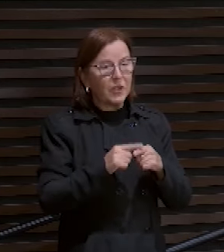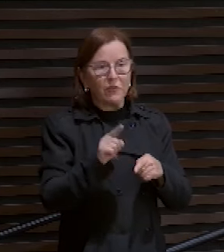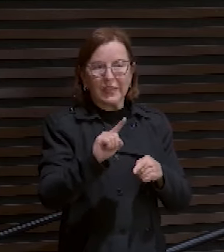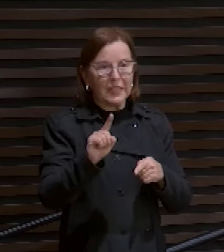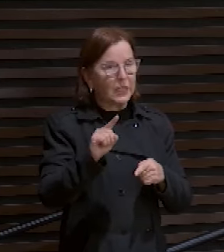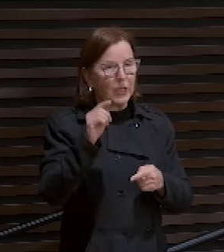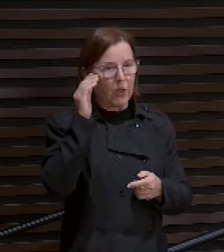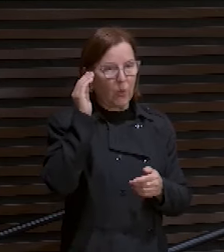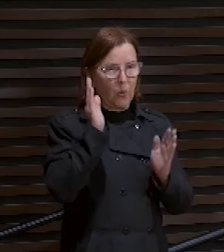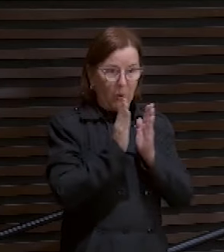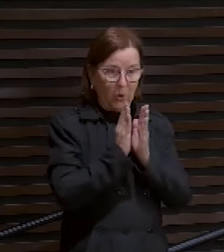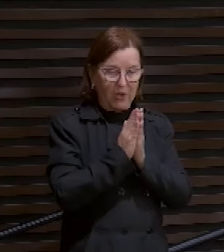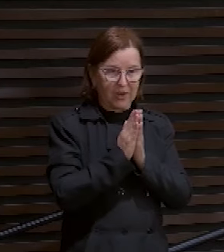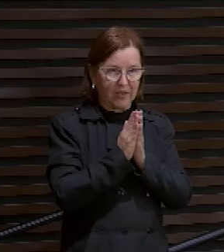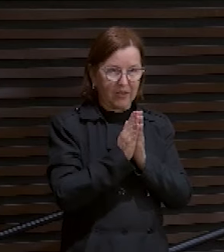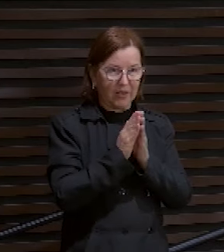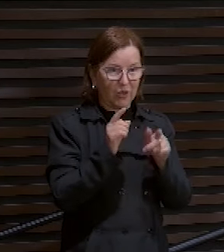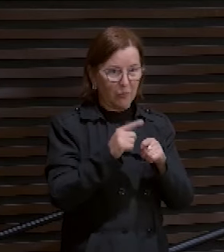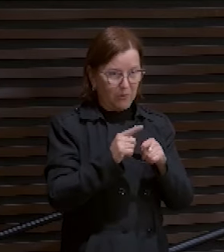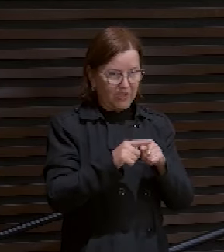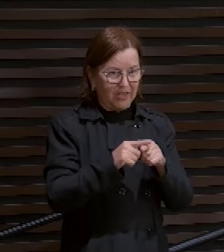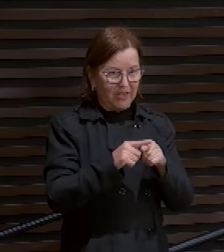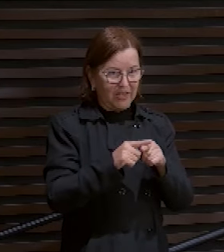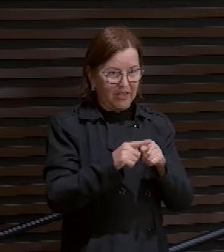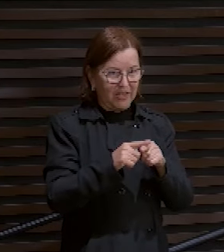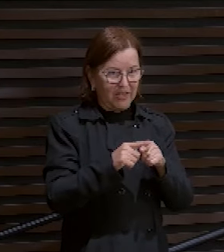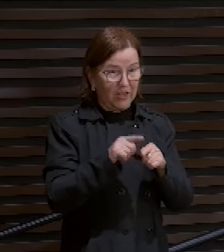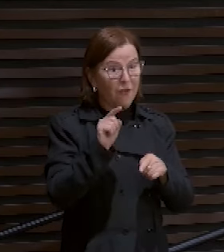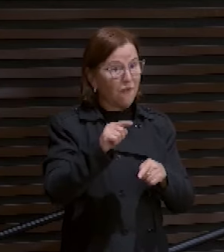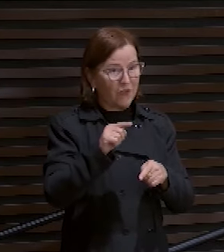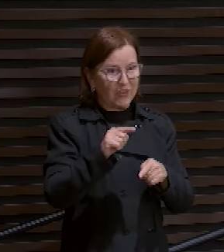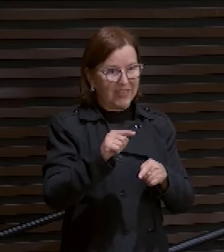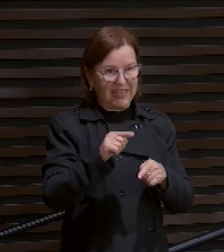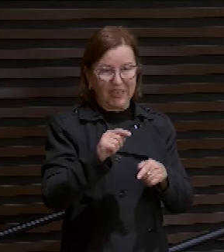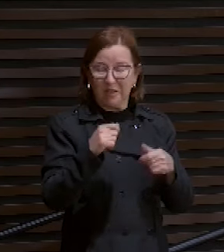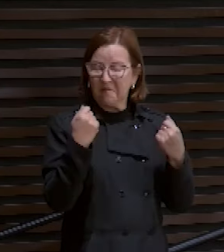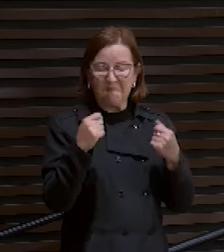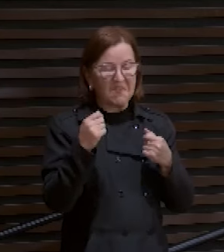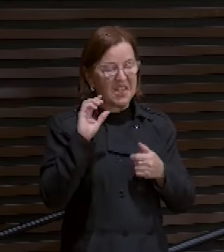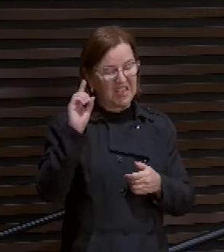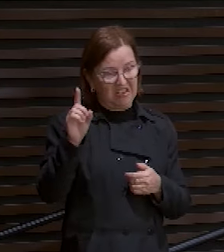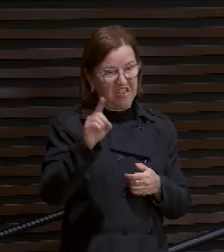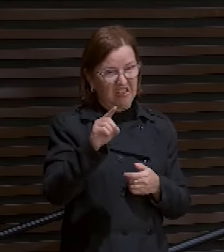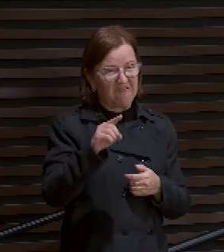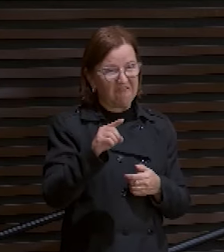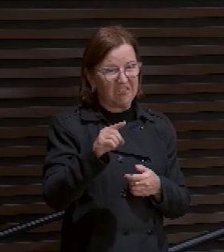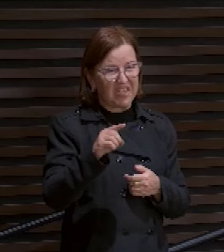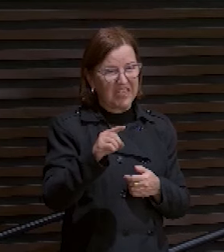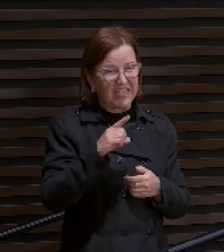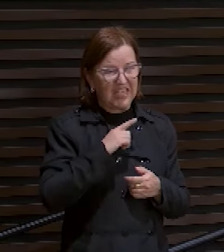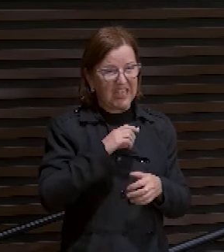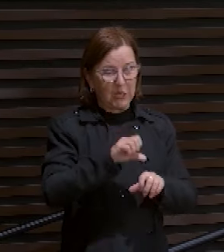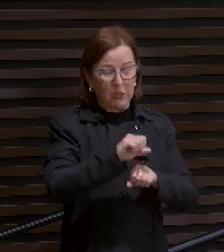Porque você não tem de Deus, não. Você resolve os teus problemas. E eu falei, ixi.